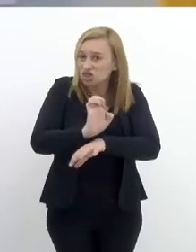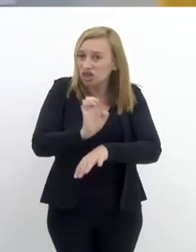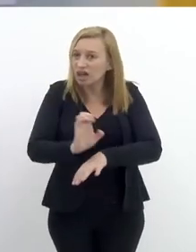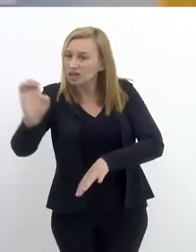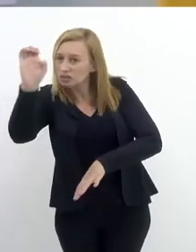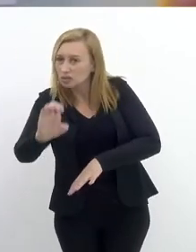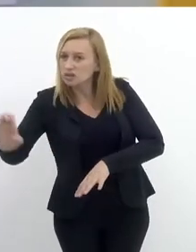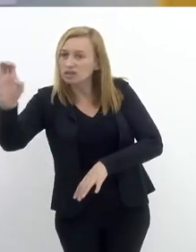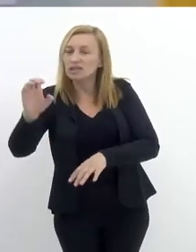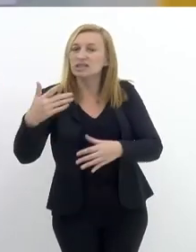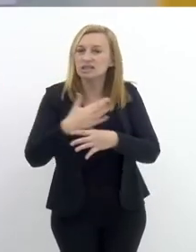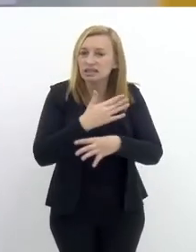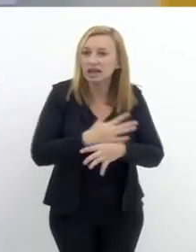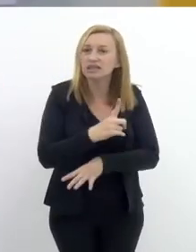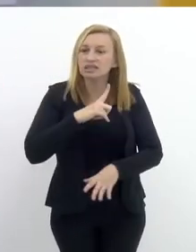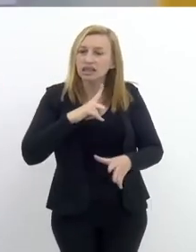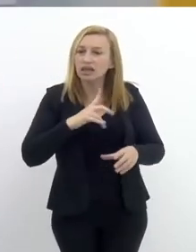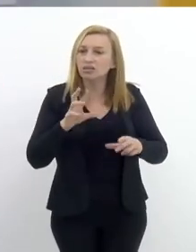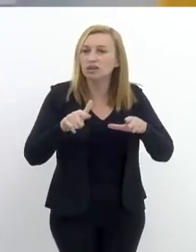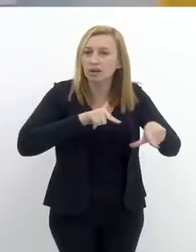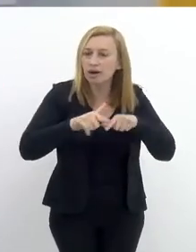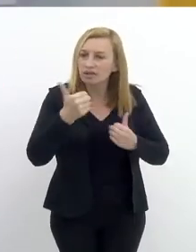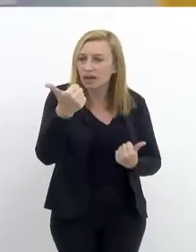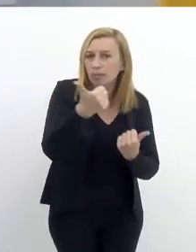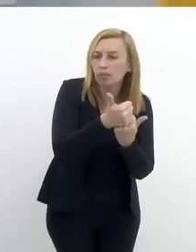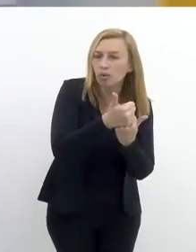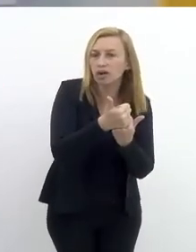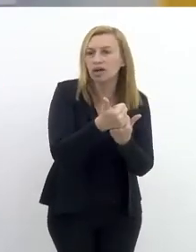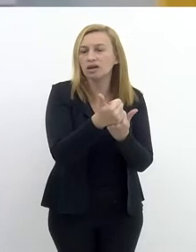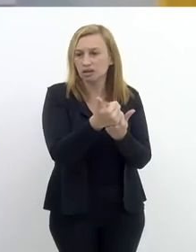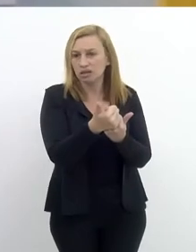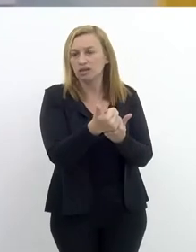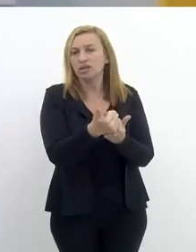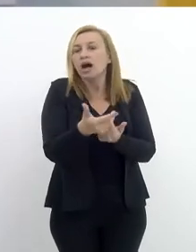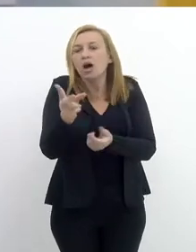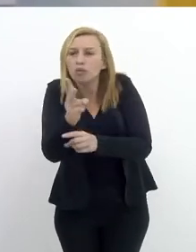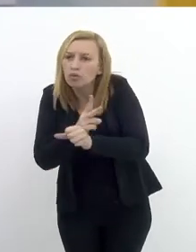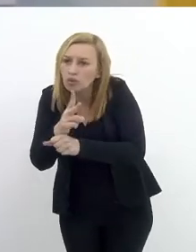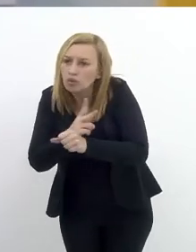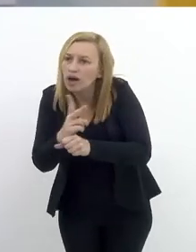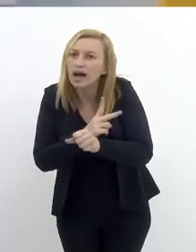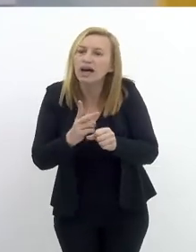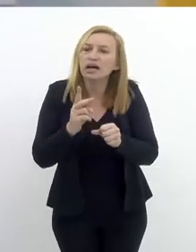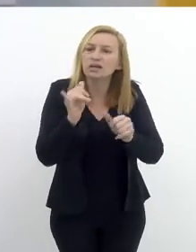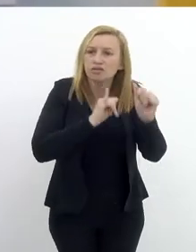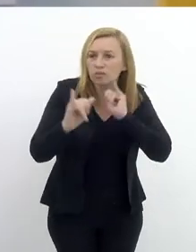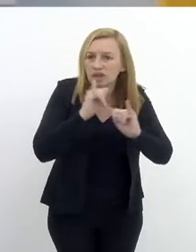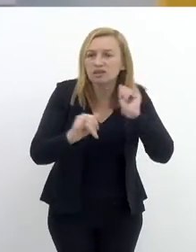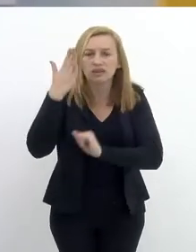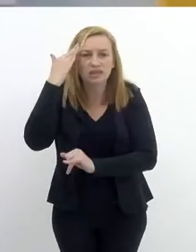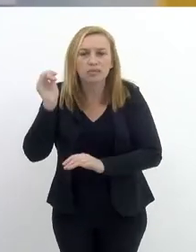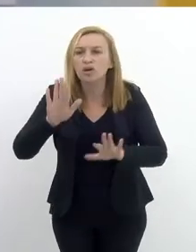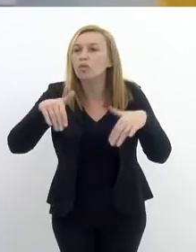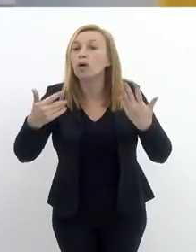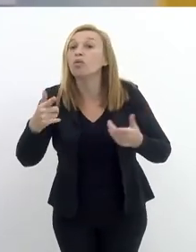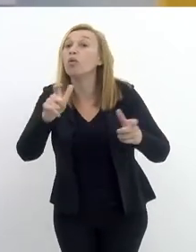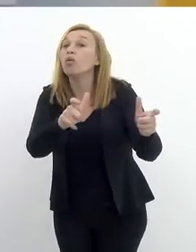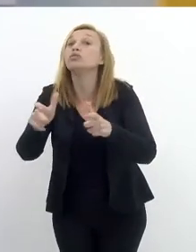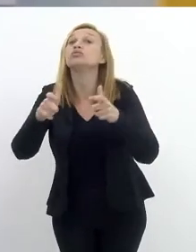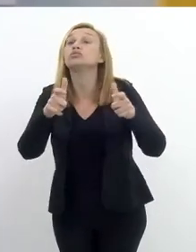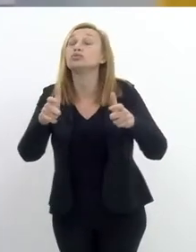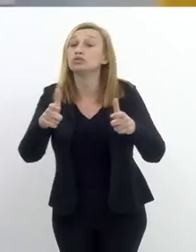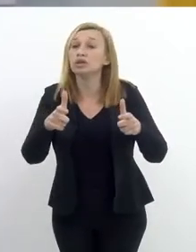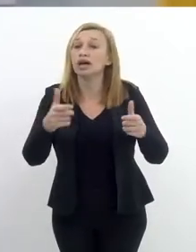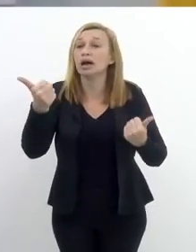claro, em cada estado, em cada cidade, também há alguns serviços que apoiam nisso. Então, ao procurar a informação, ela vai